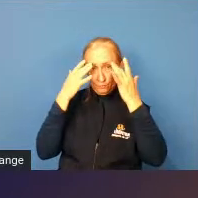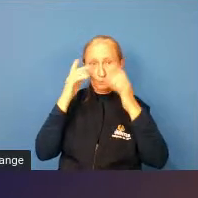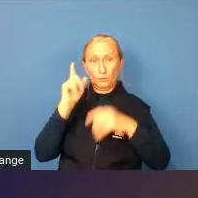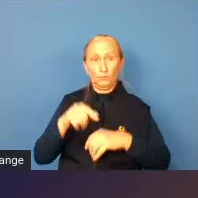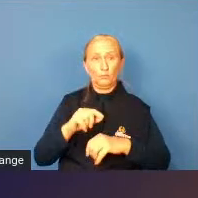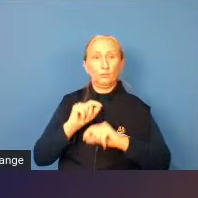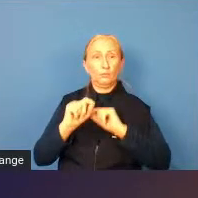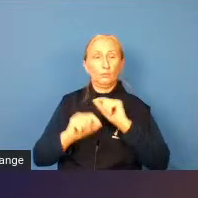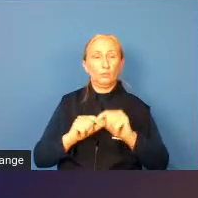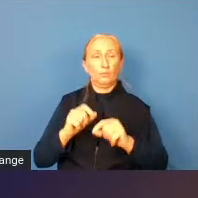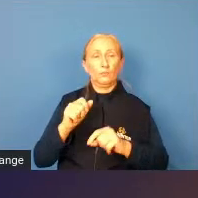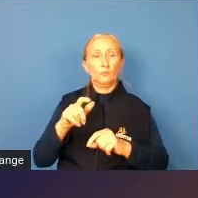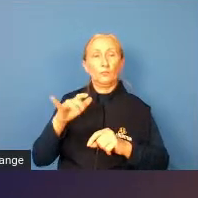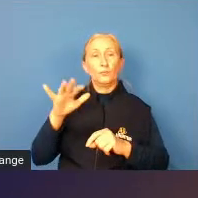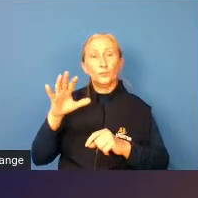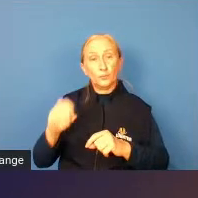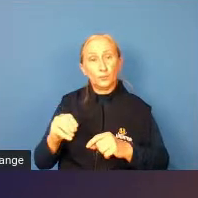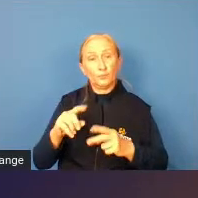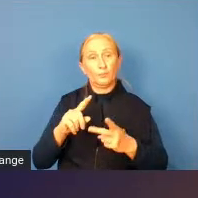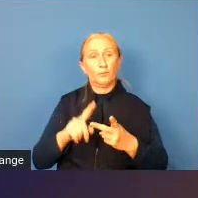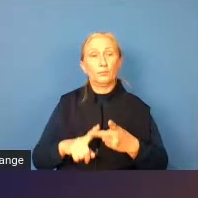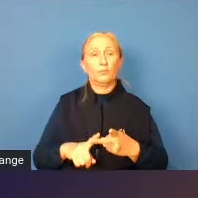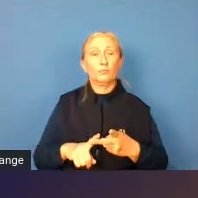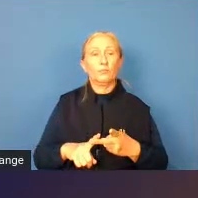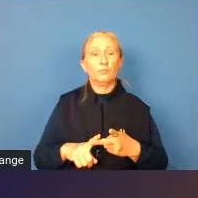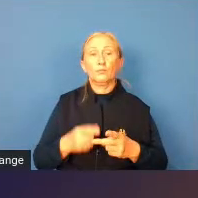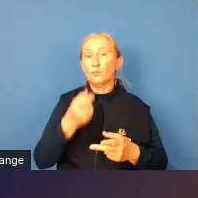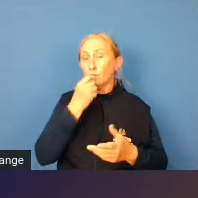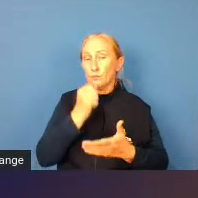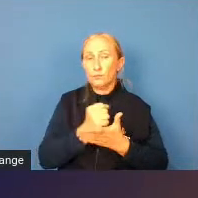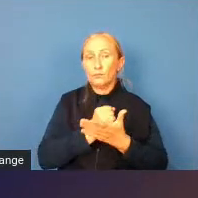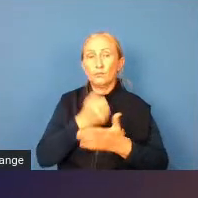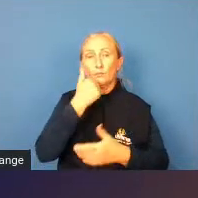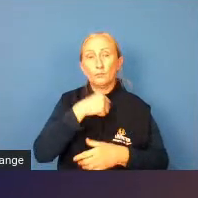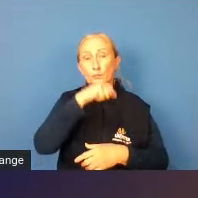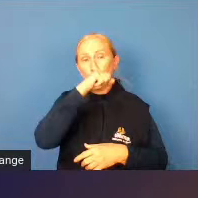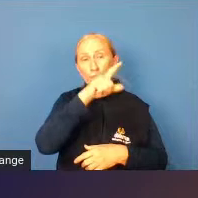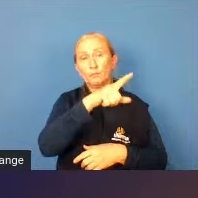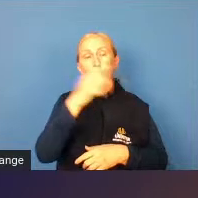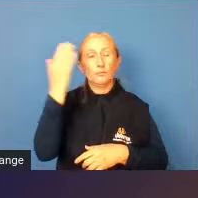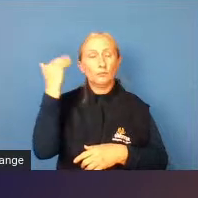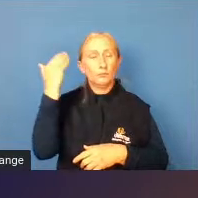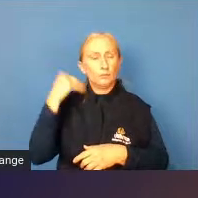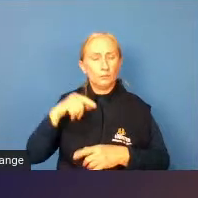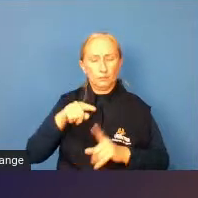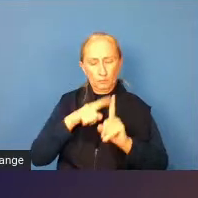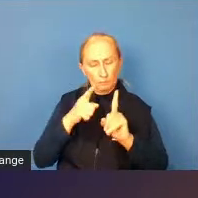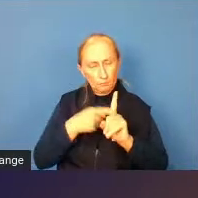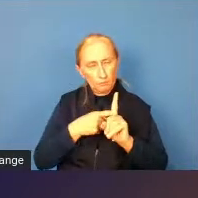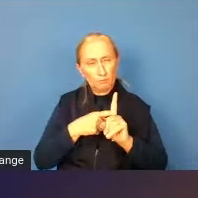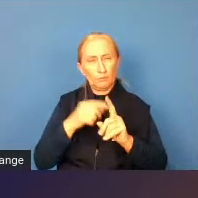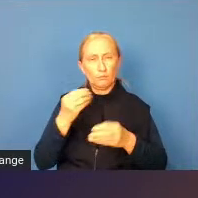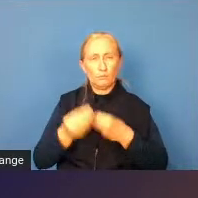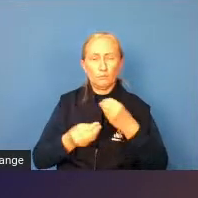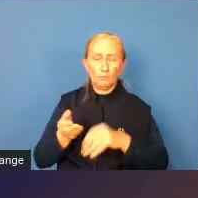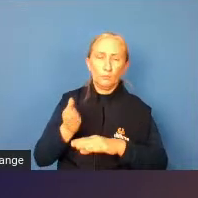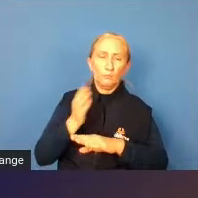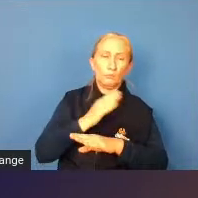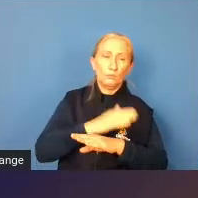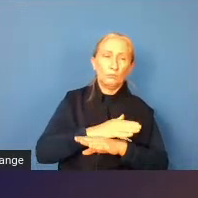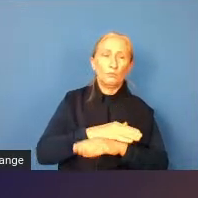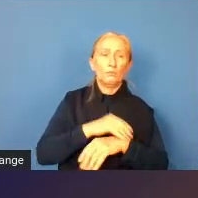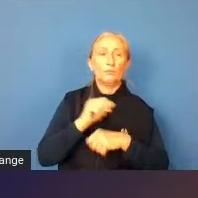exposição ao ácido valproico que é um remédio para mães que tomaram durante a gestação ou pouco antes da gestação